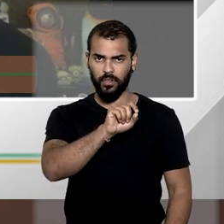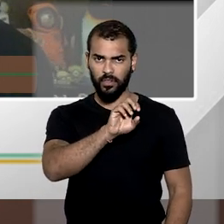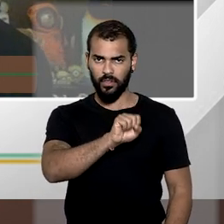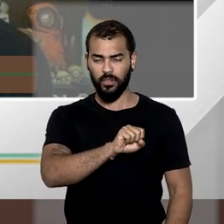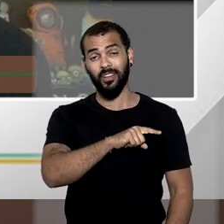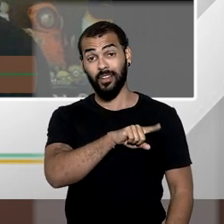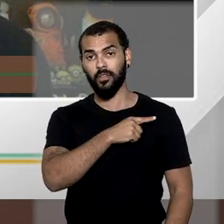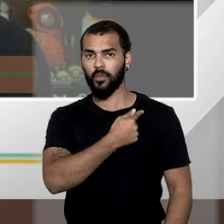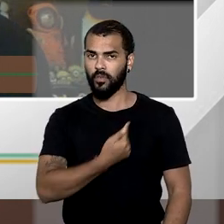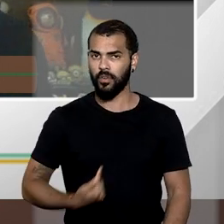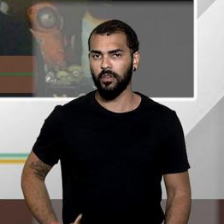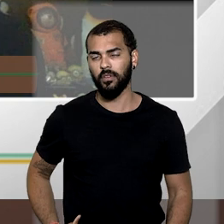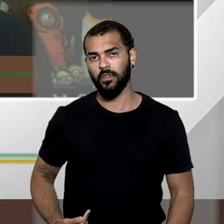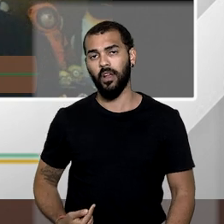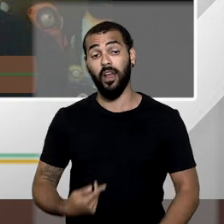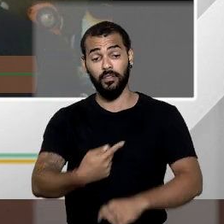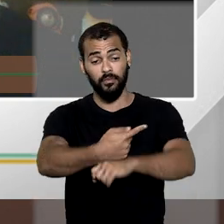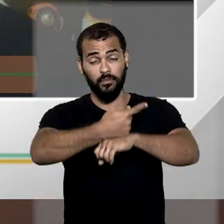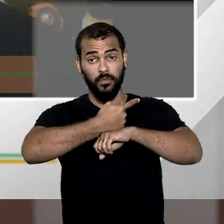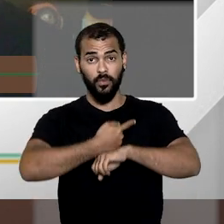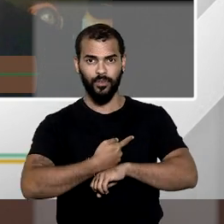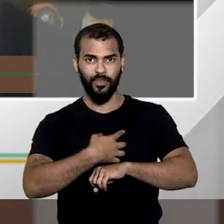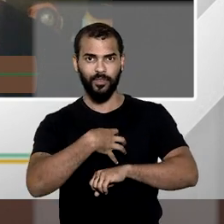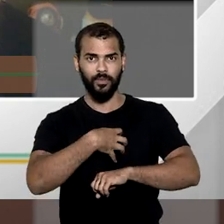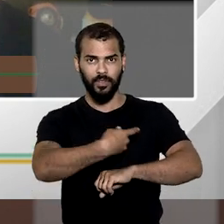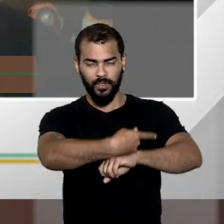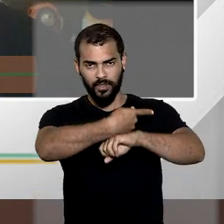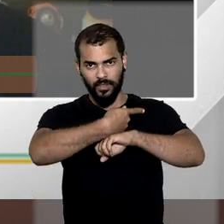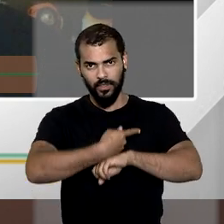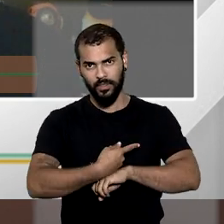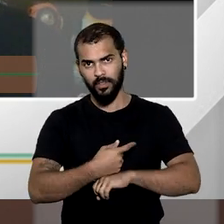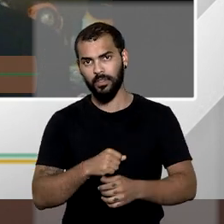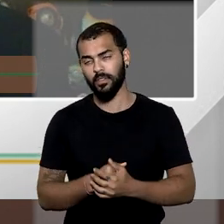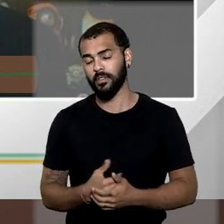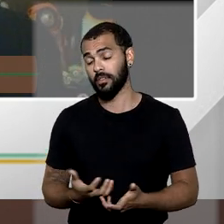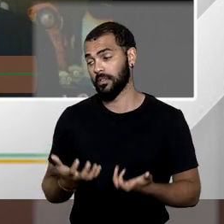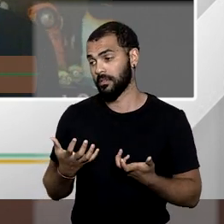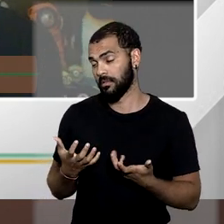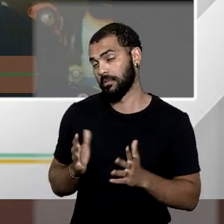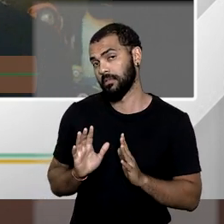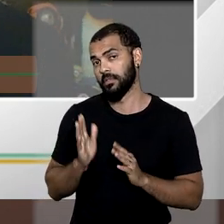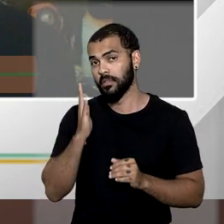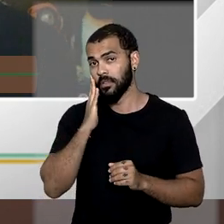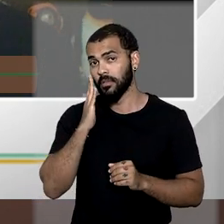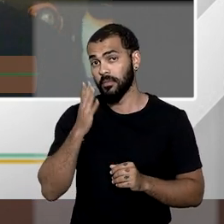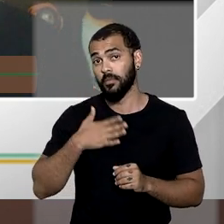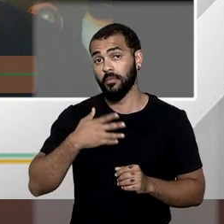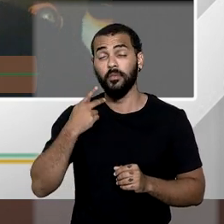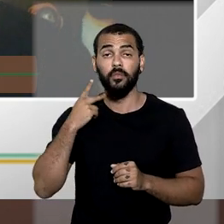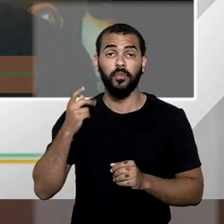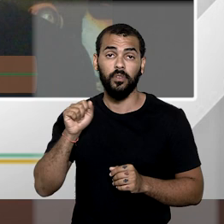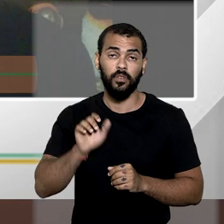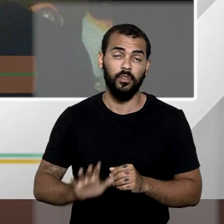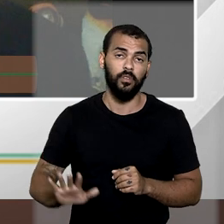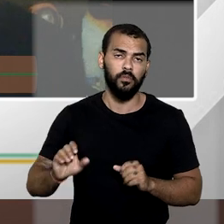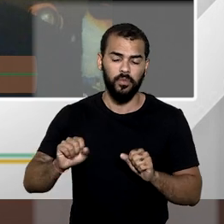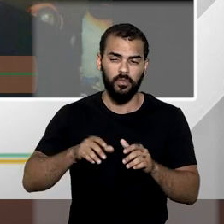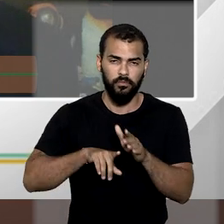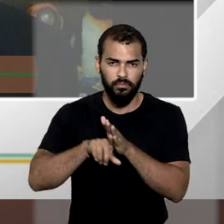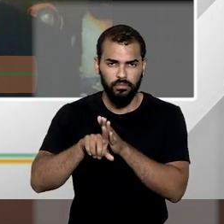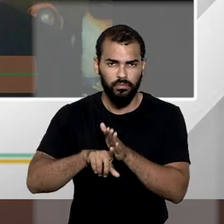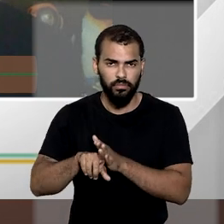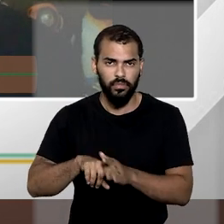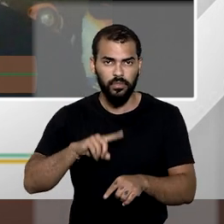Bahia, naquela oportunidade, me procurou, inclusive, por via do seu procurador-geral, para que eu estudasse a matéria e